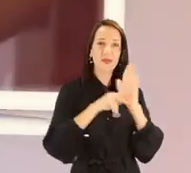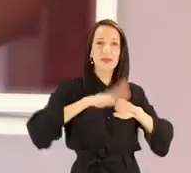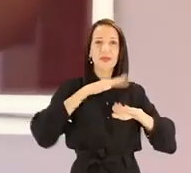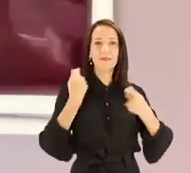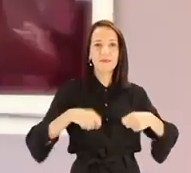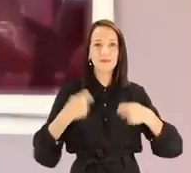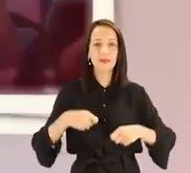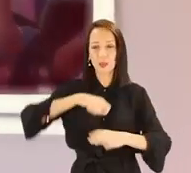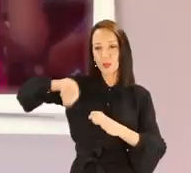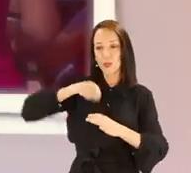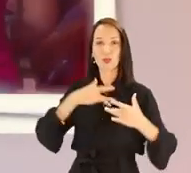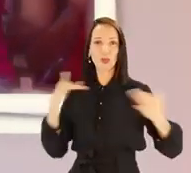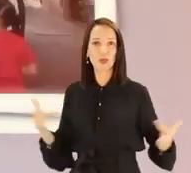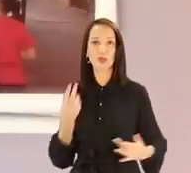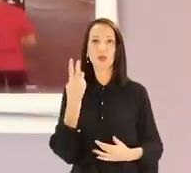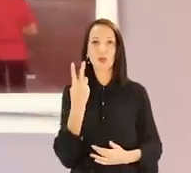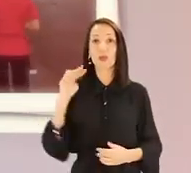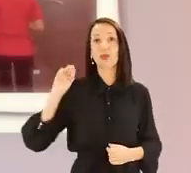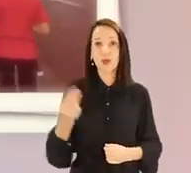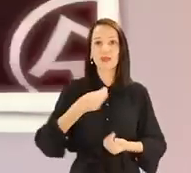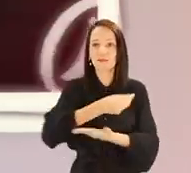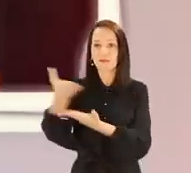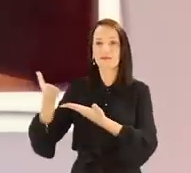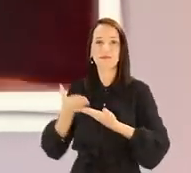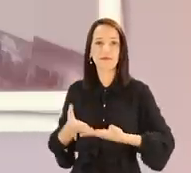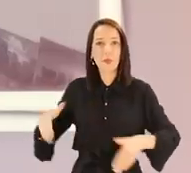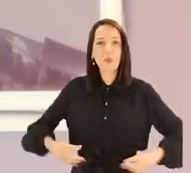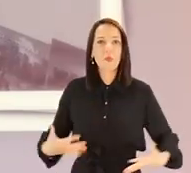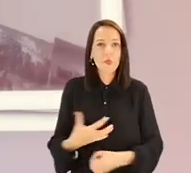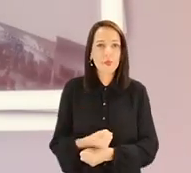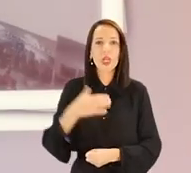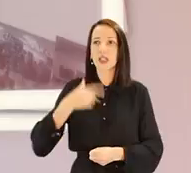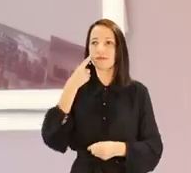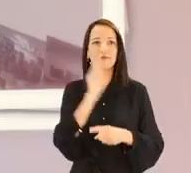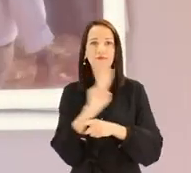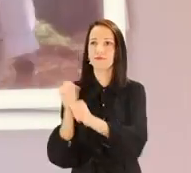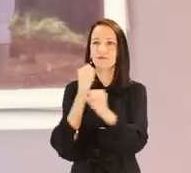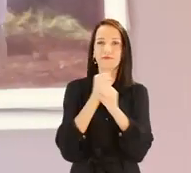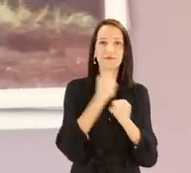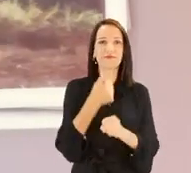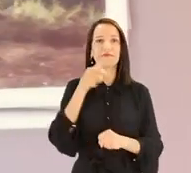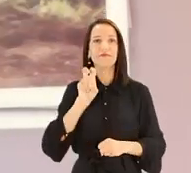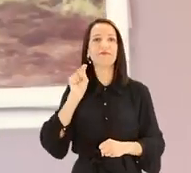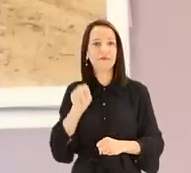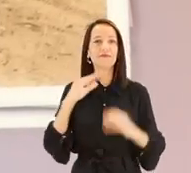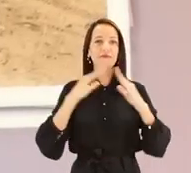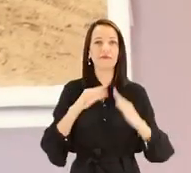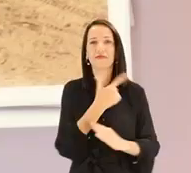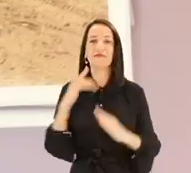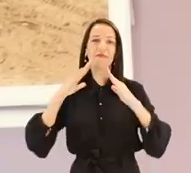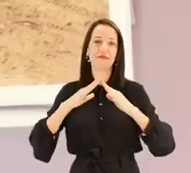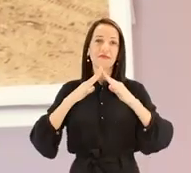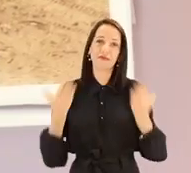Cozinha Solidária, que já serviu mais de dois milhões de pratos a quem tem fome. Já comandou a construção de mais de 15 mil casas para famílias